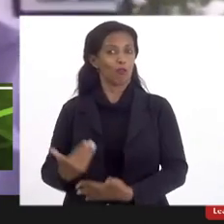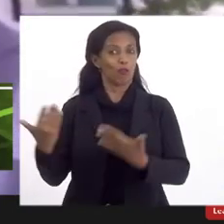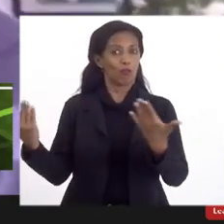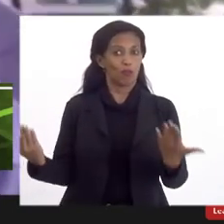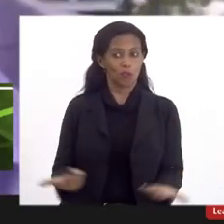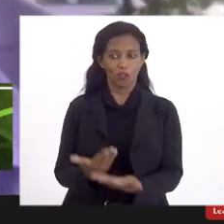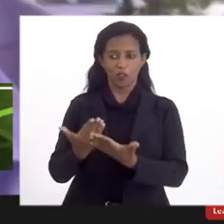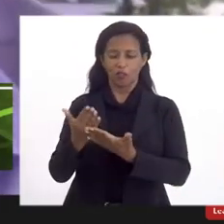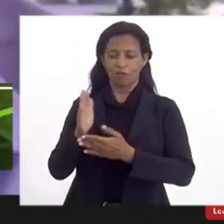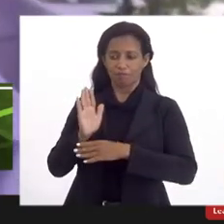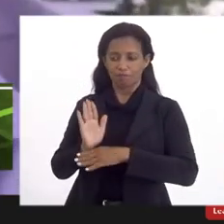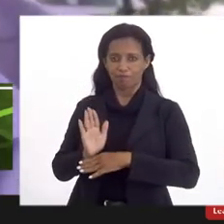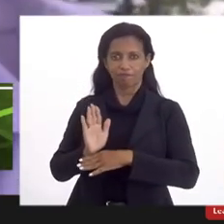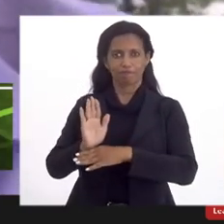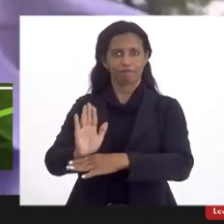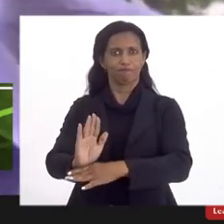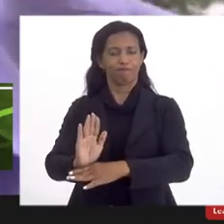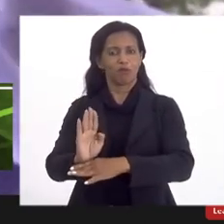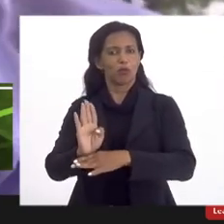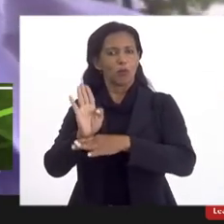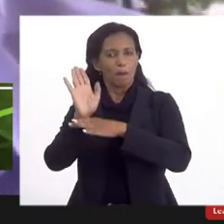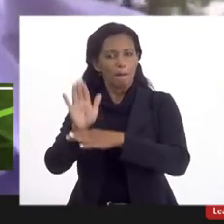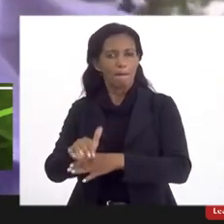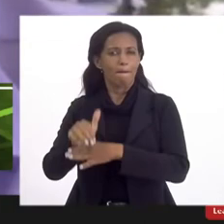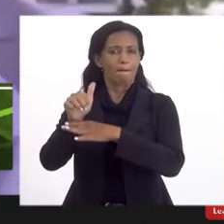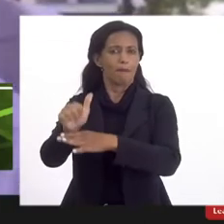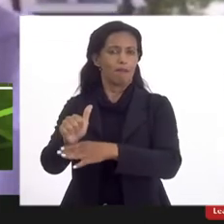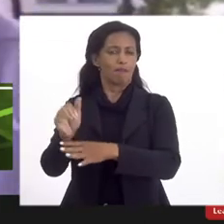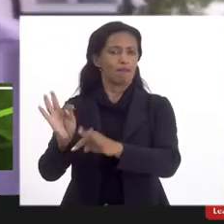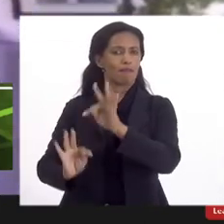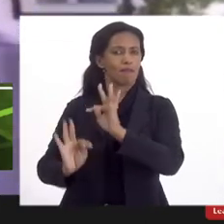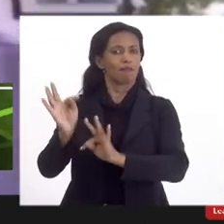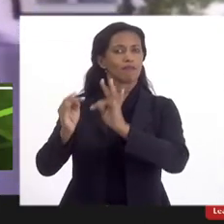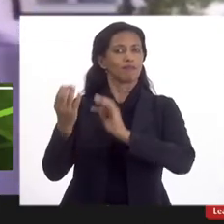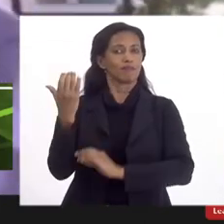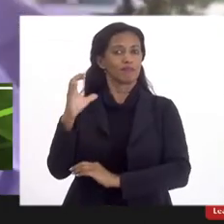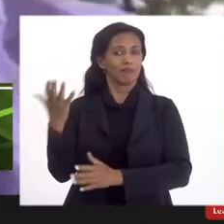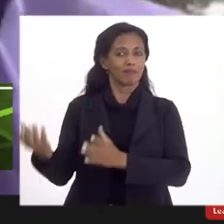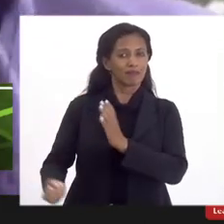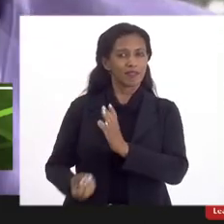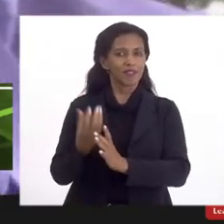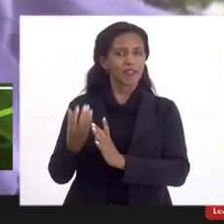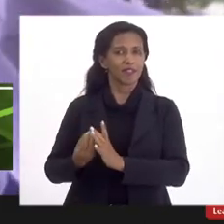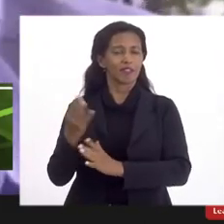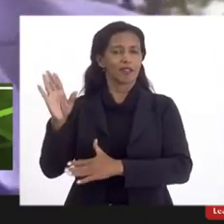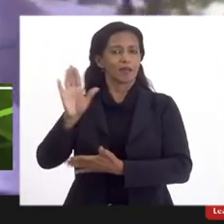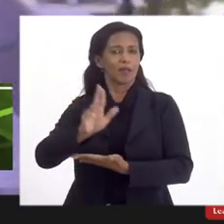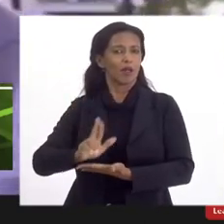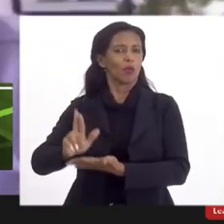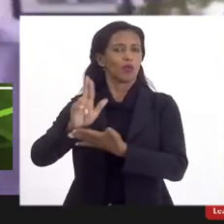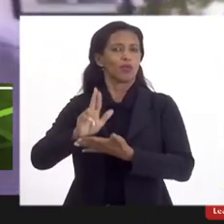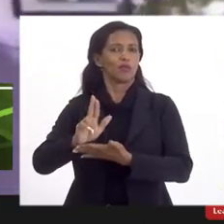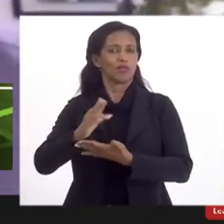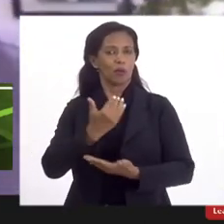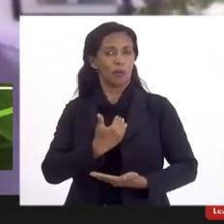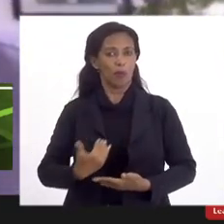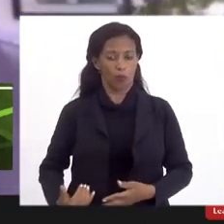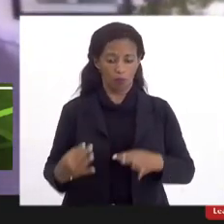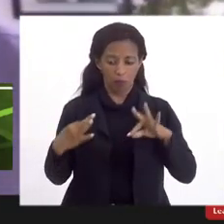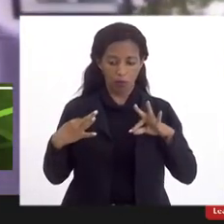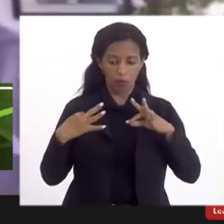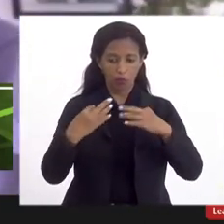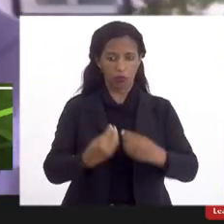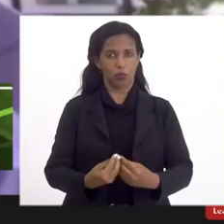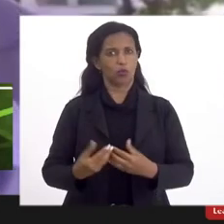é a proteção do bem tecnológico e científico a ser produzido pela universidade pública como um todo